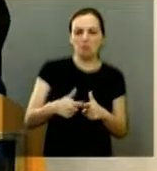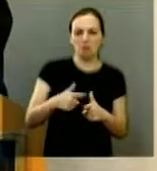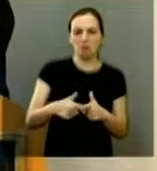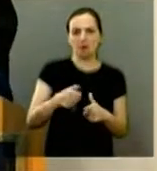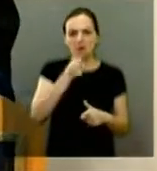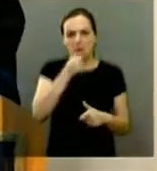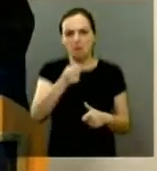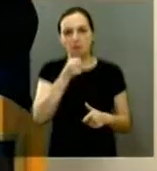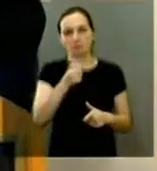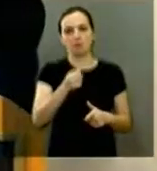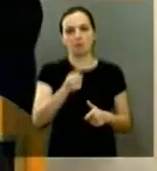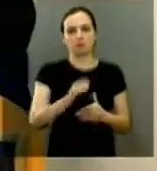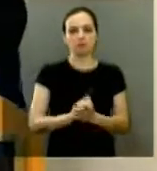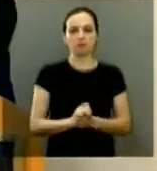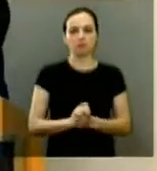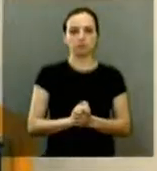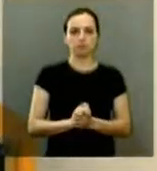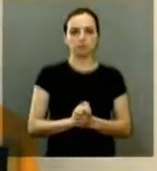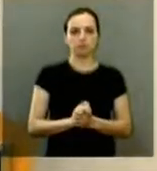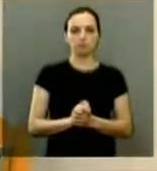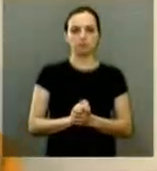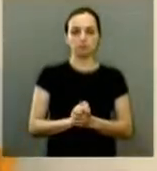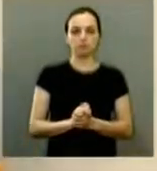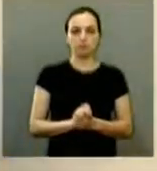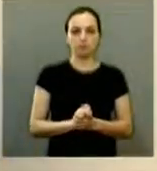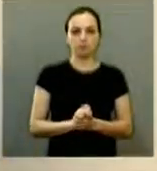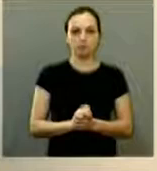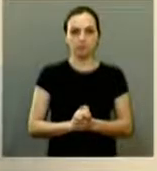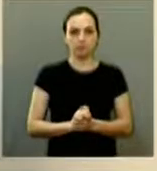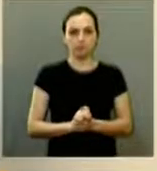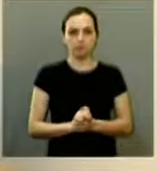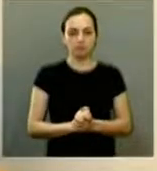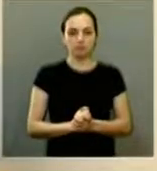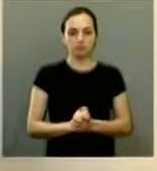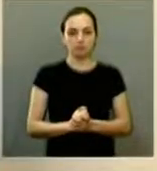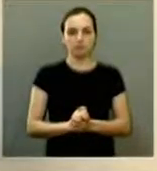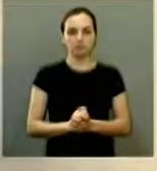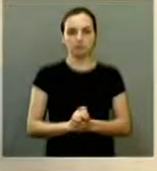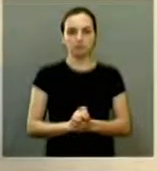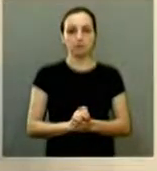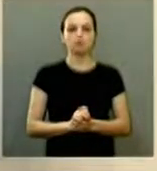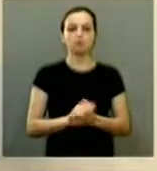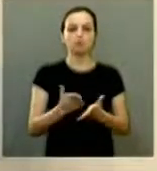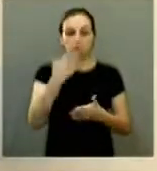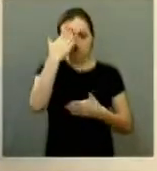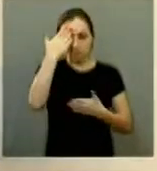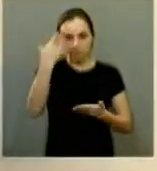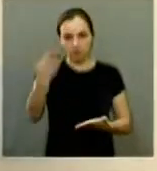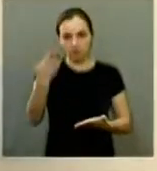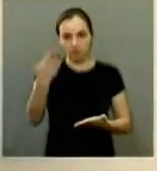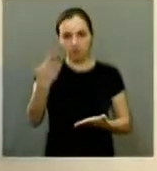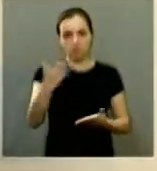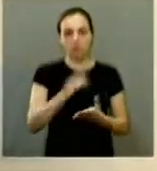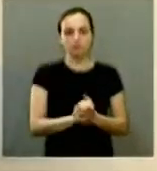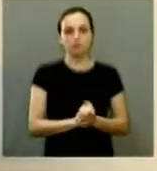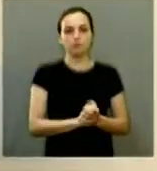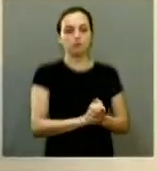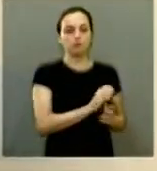registrado só obrigado pois não Jefferson vamos lá bom obrigado presidente pela